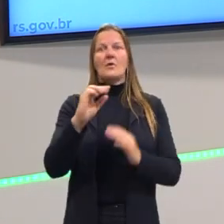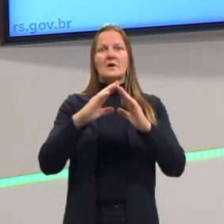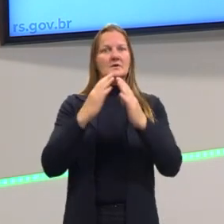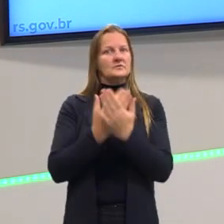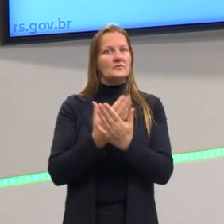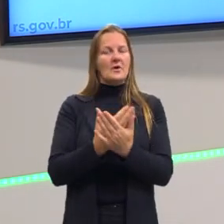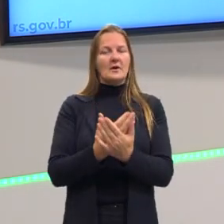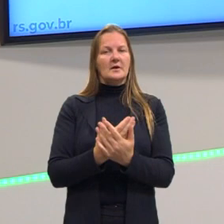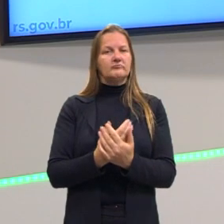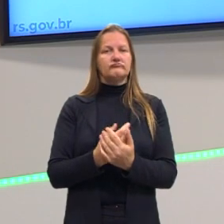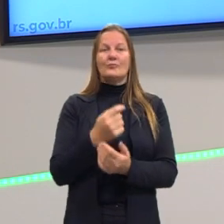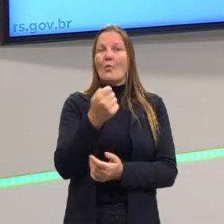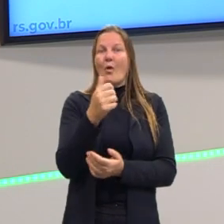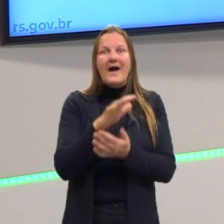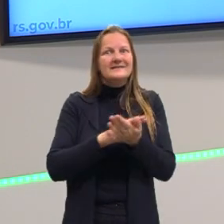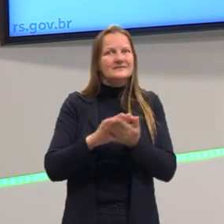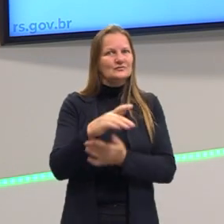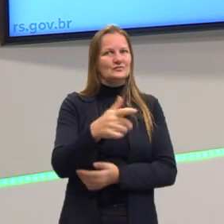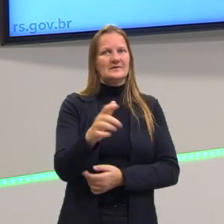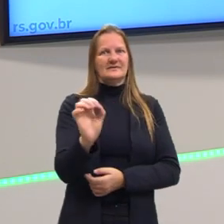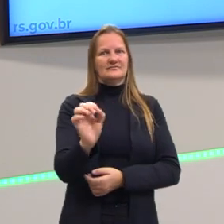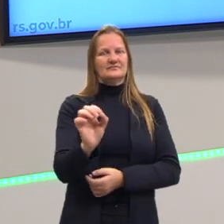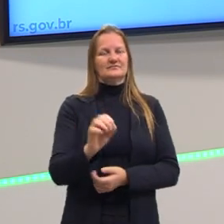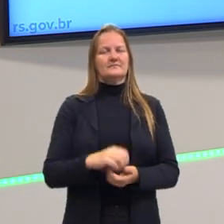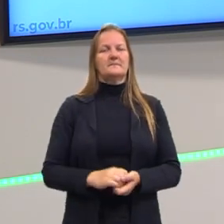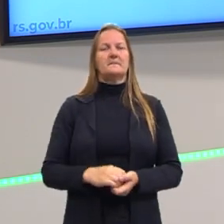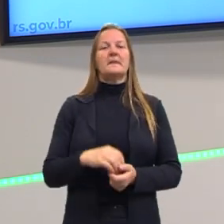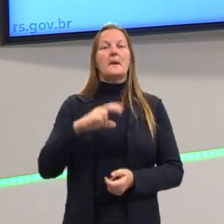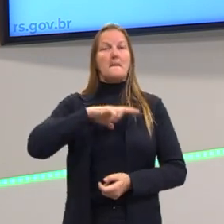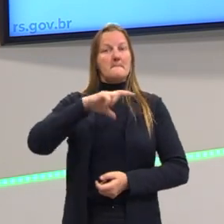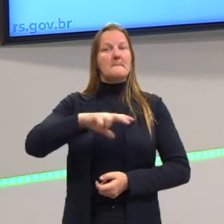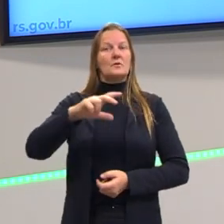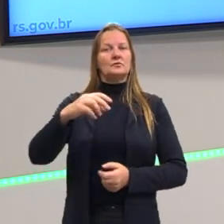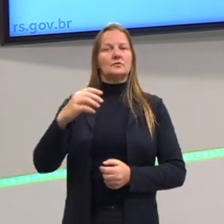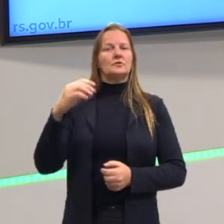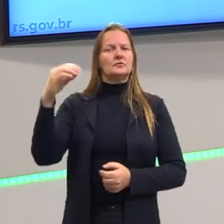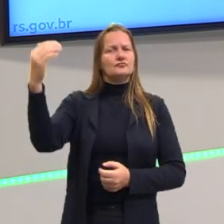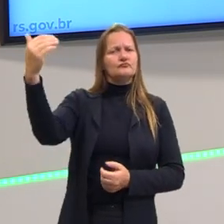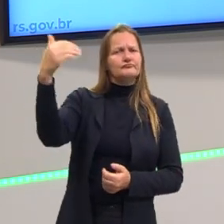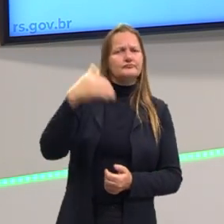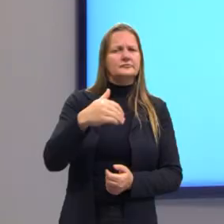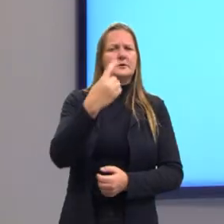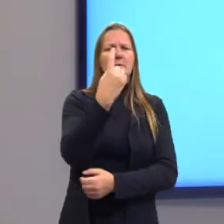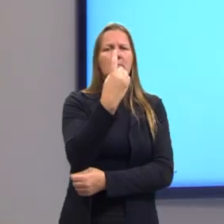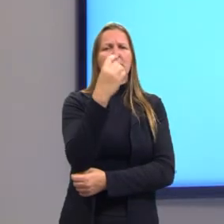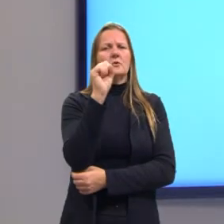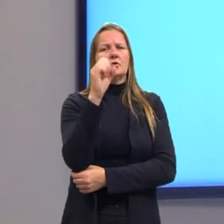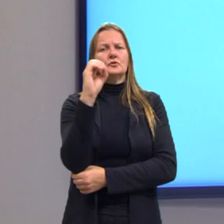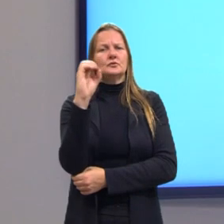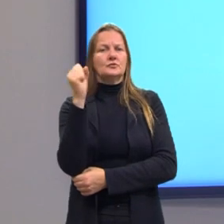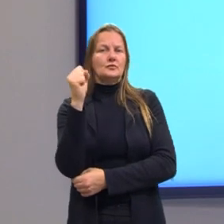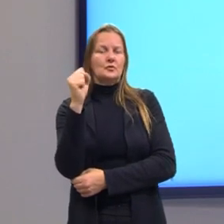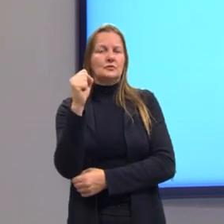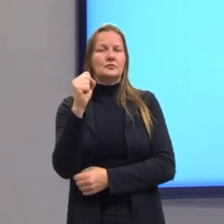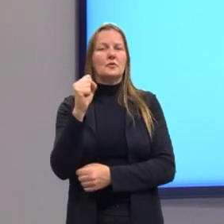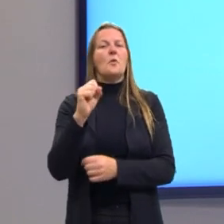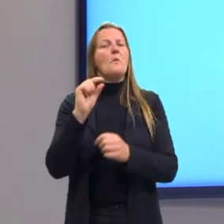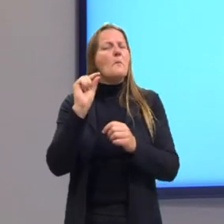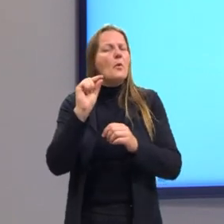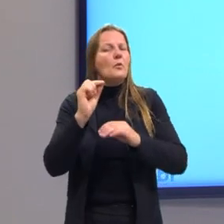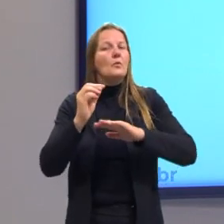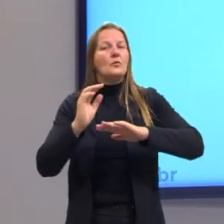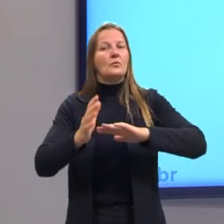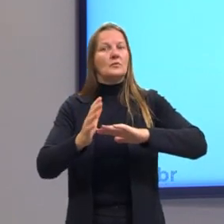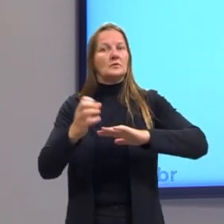no Brasil. E com a chegada dos portugueses, 1808, que há uma certa modernização no Brasil,